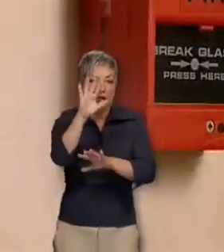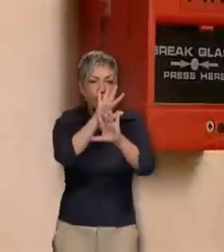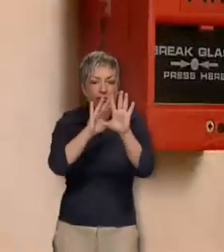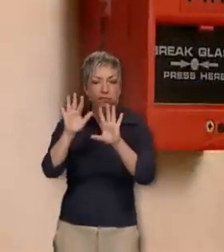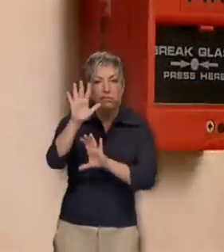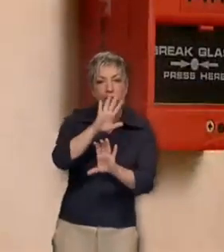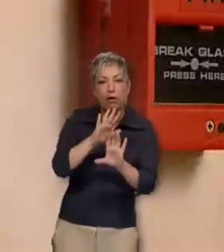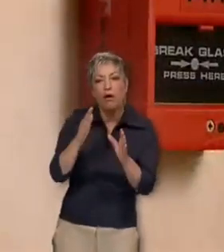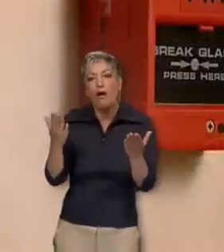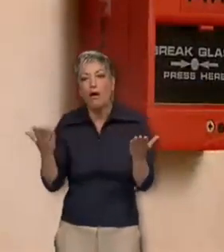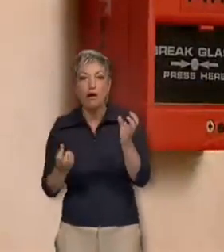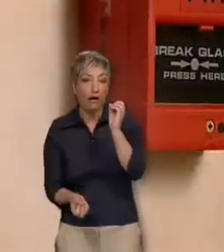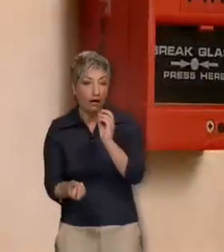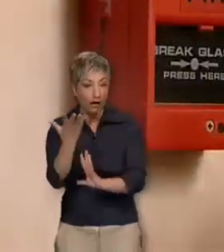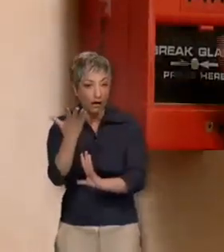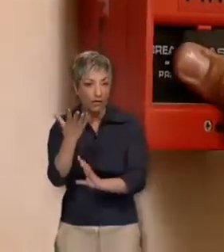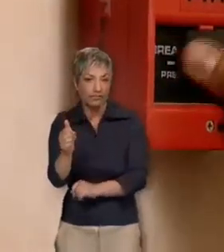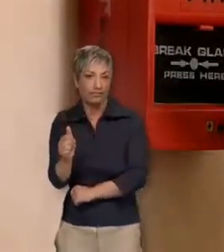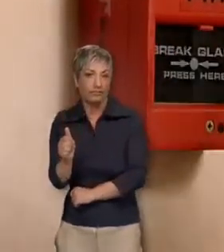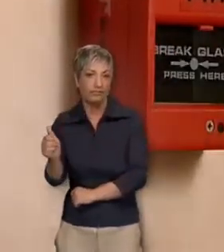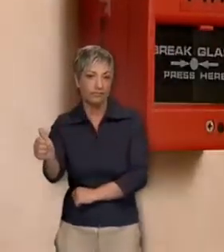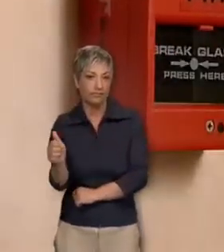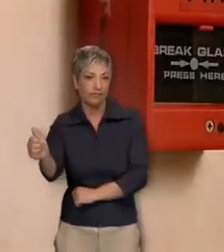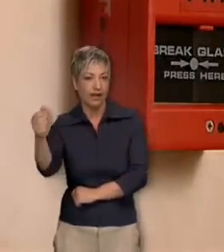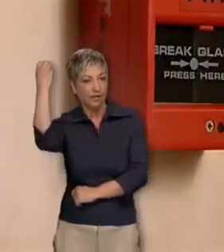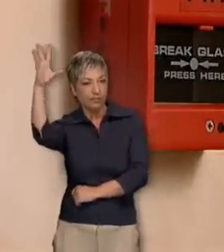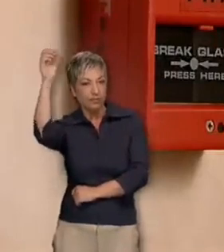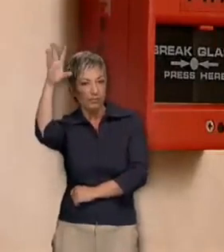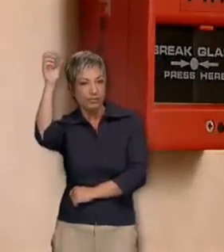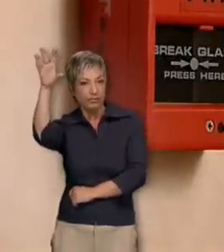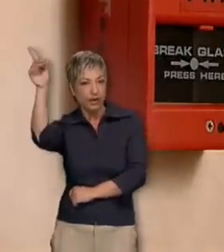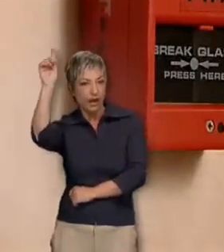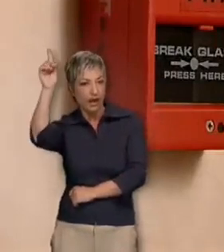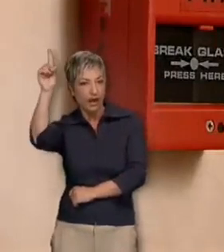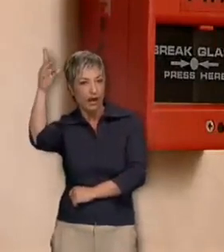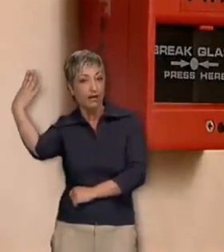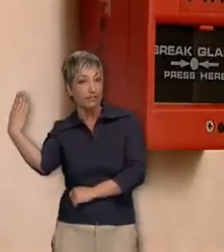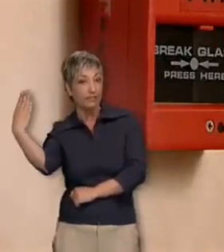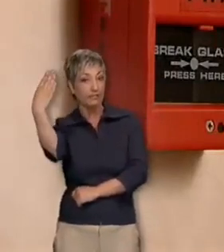Caso descubra fumaça ou incêndio, aperte um dos alarmes presentes no navio.